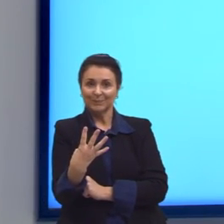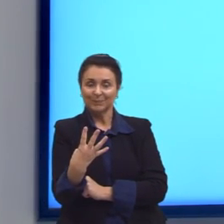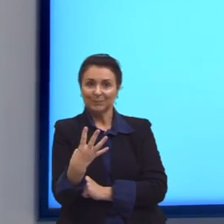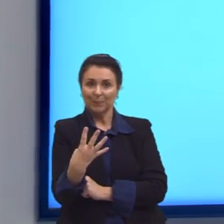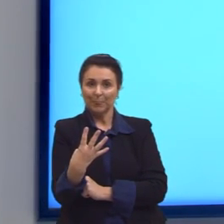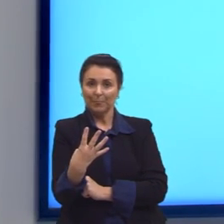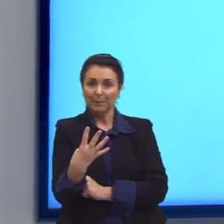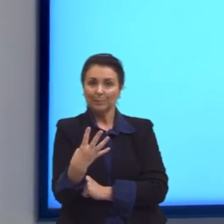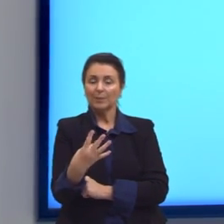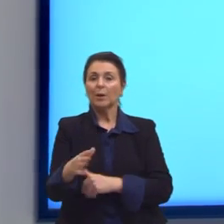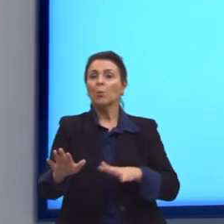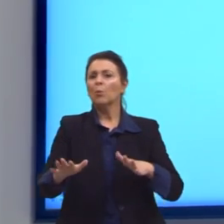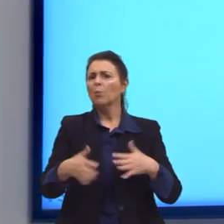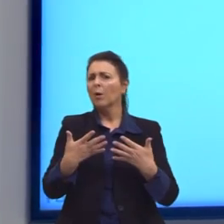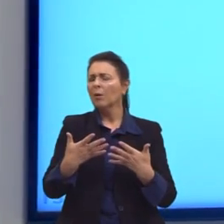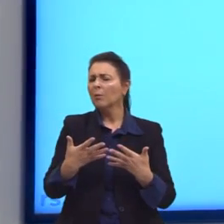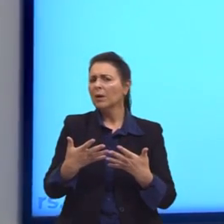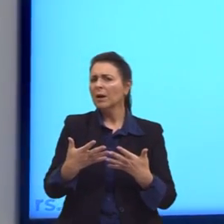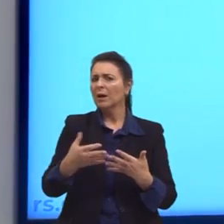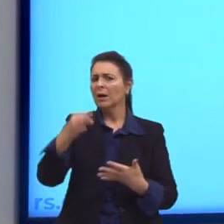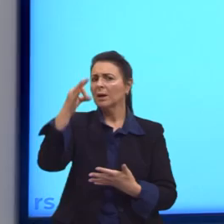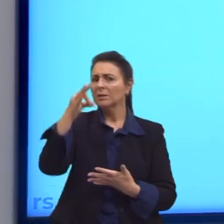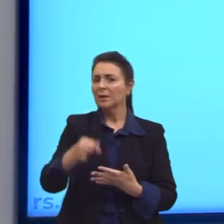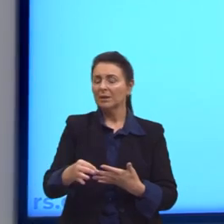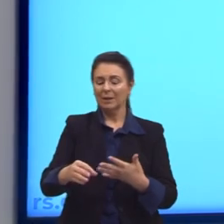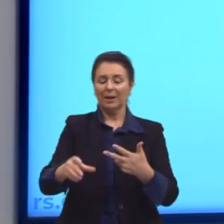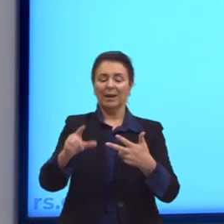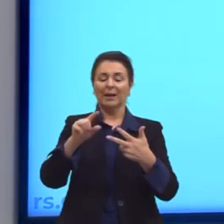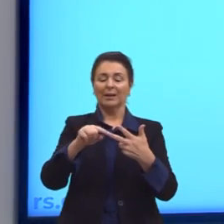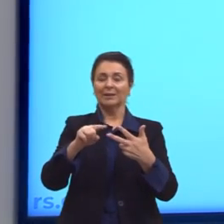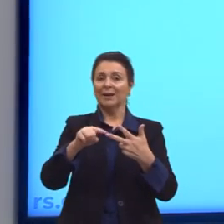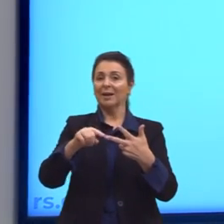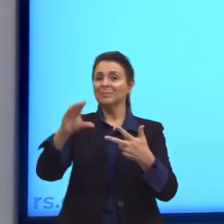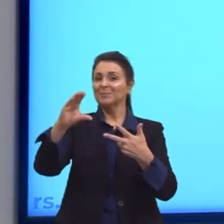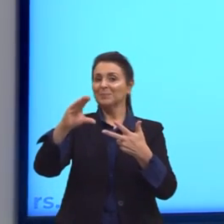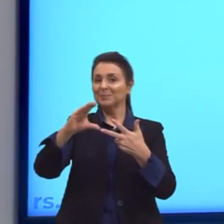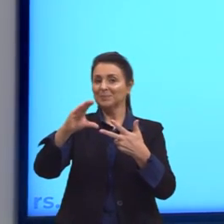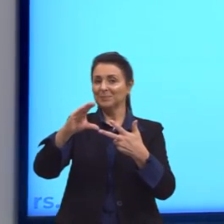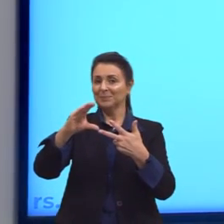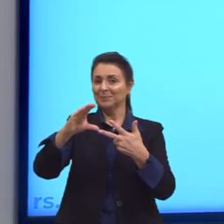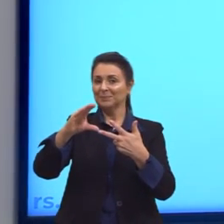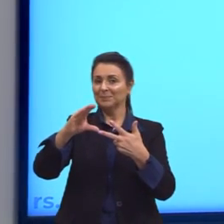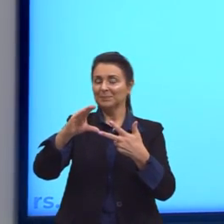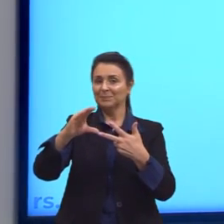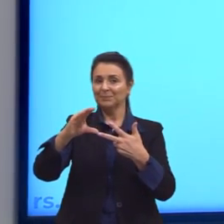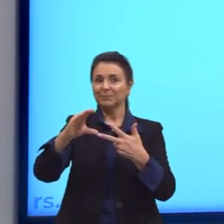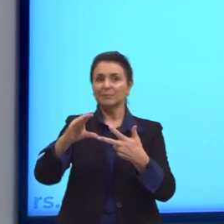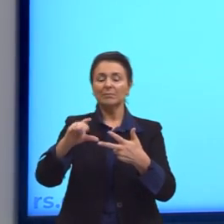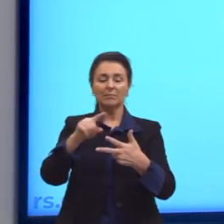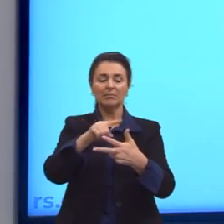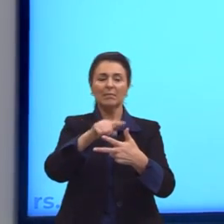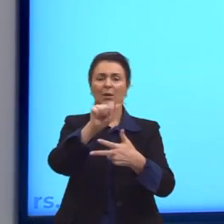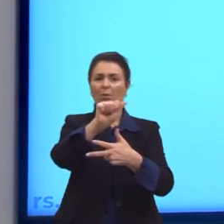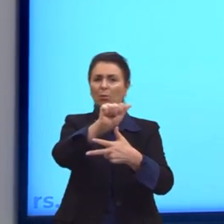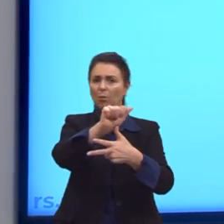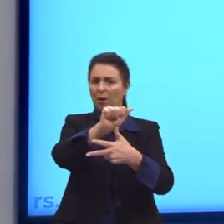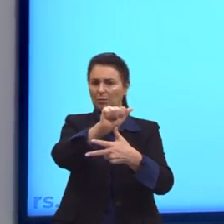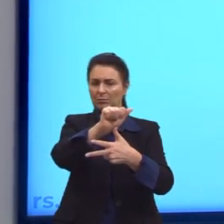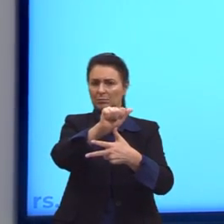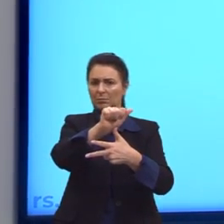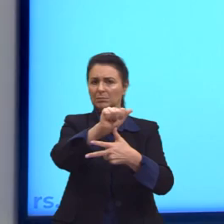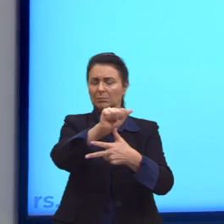A alternativa correta, então, seria a letra C. Lembra que eu falei para vocês? A letra A, ela seguia uma